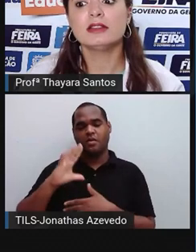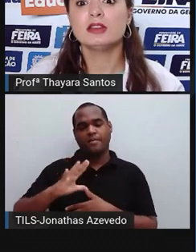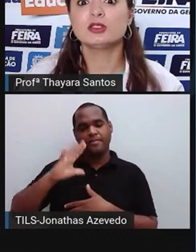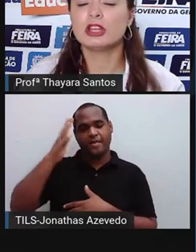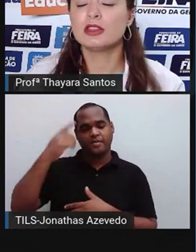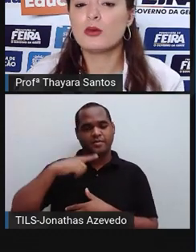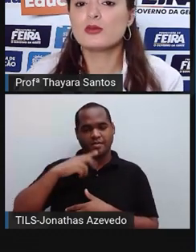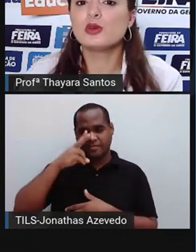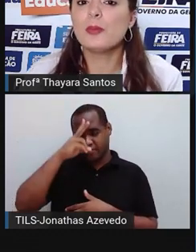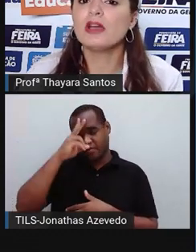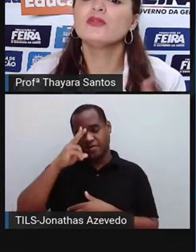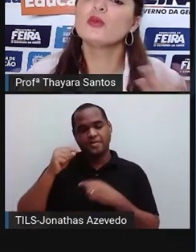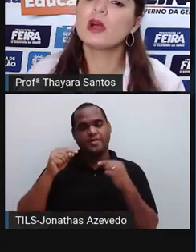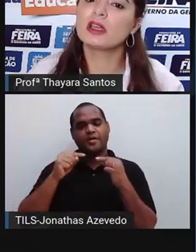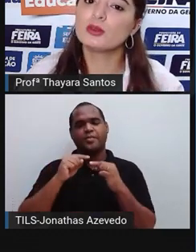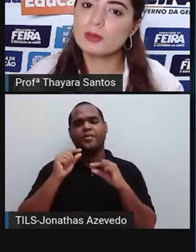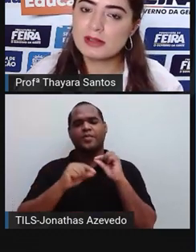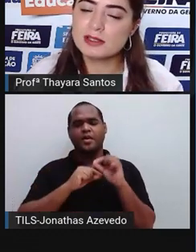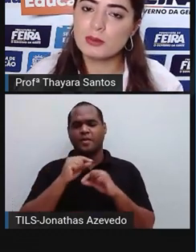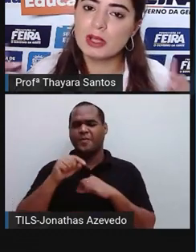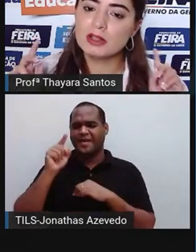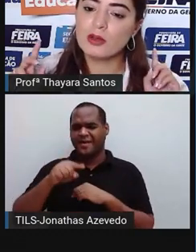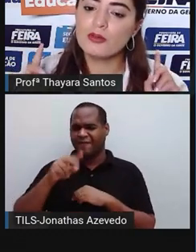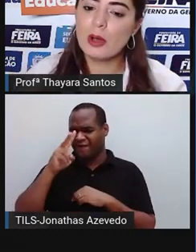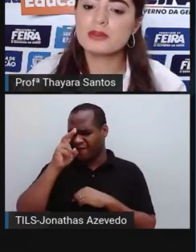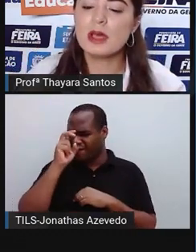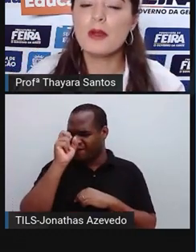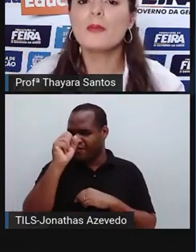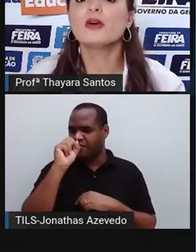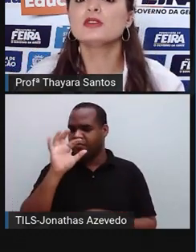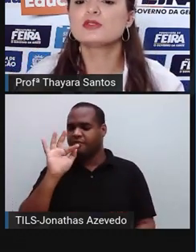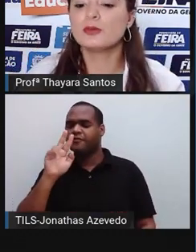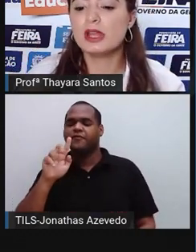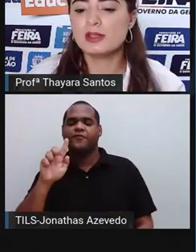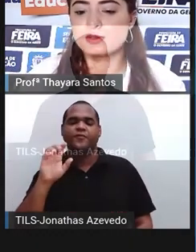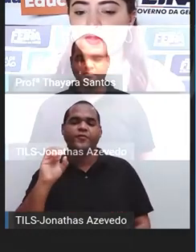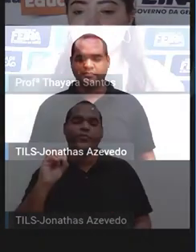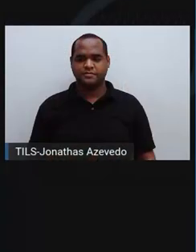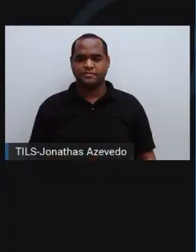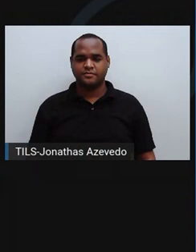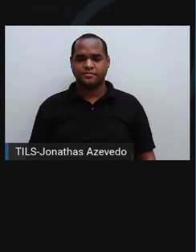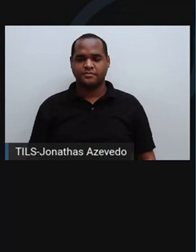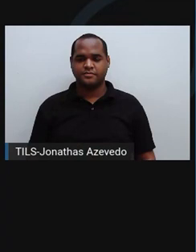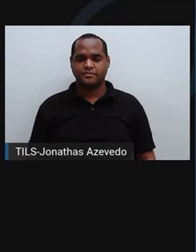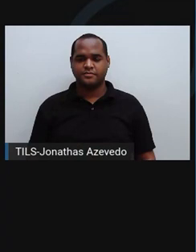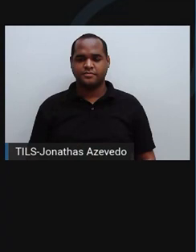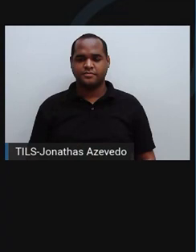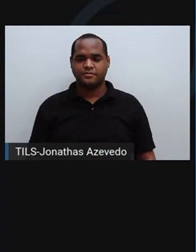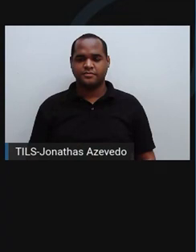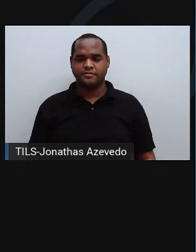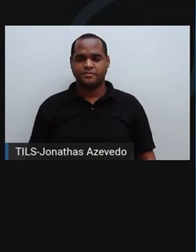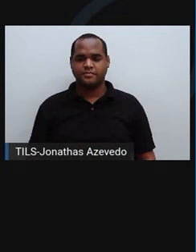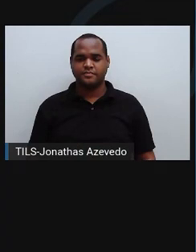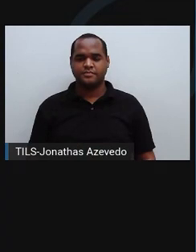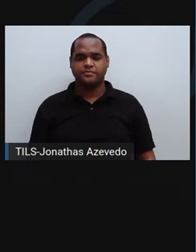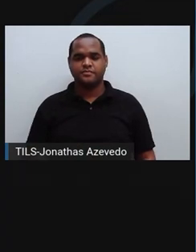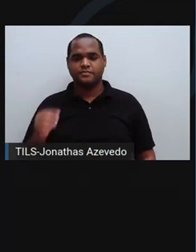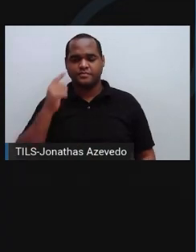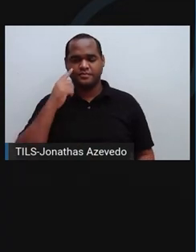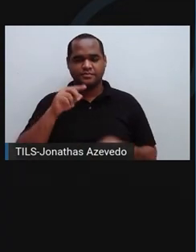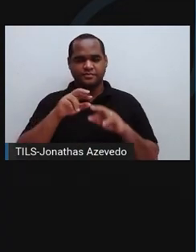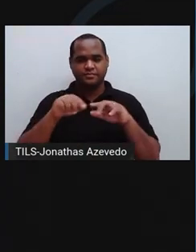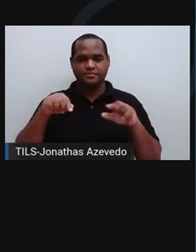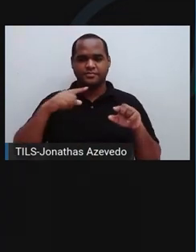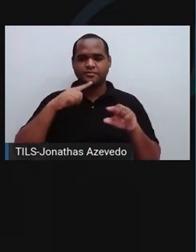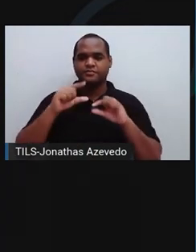na história que tem um super fungo aqui no Brasil. Então, vamos saber um pouquinho sobre isso. O nome pode até lembrar